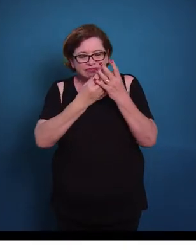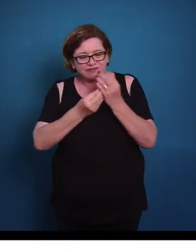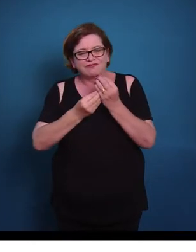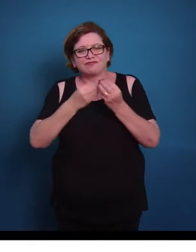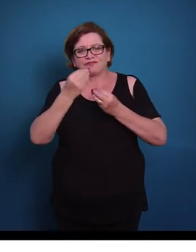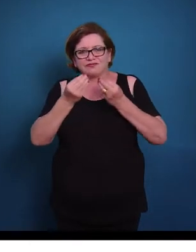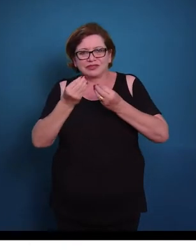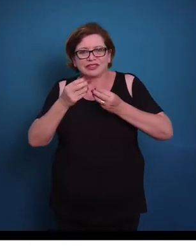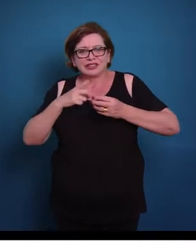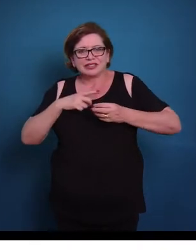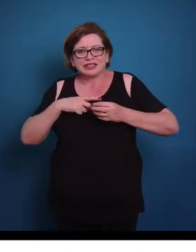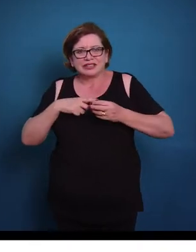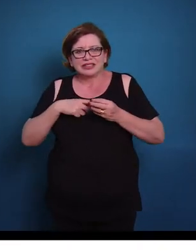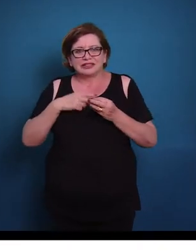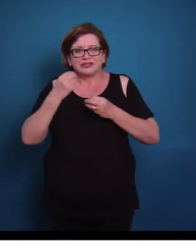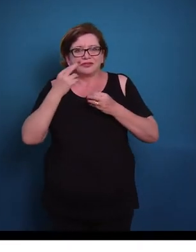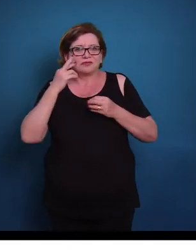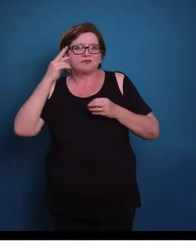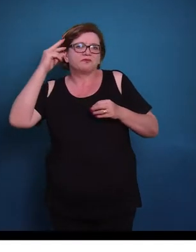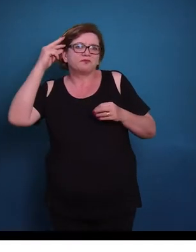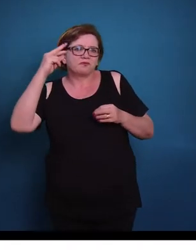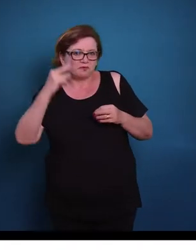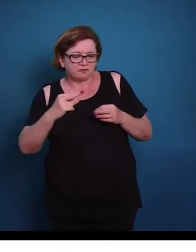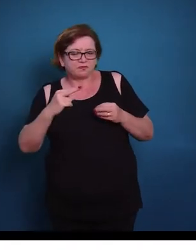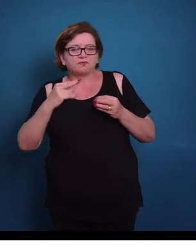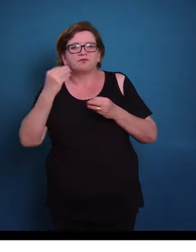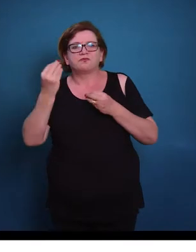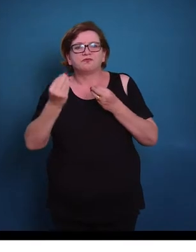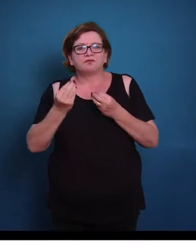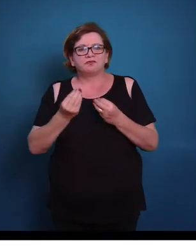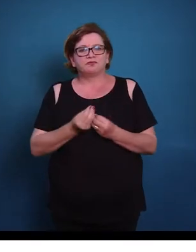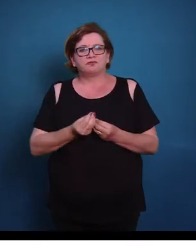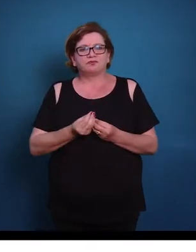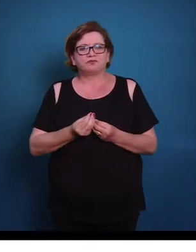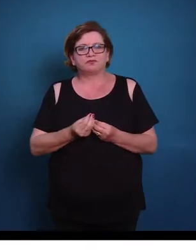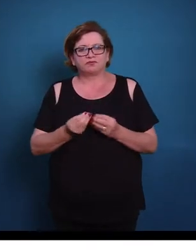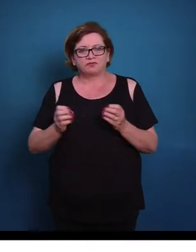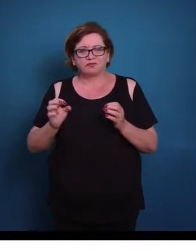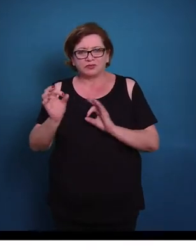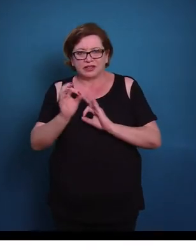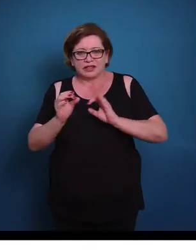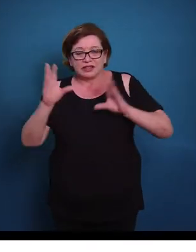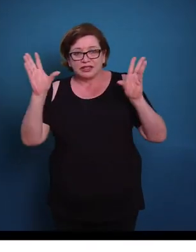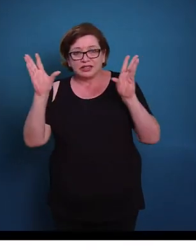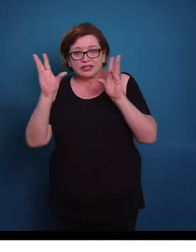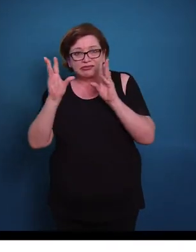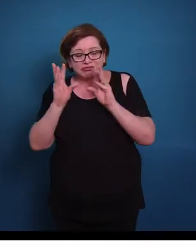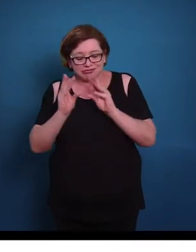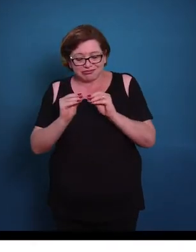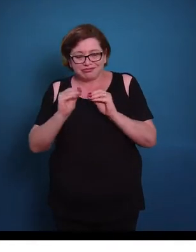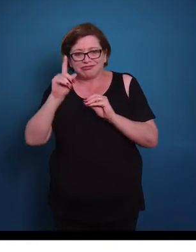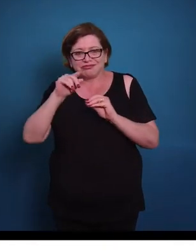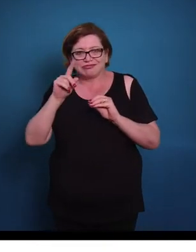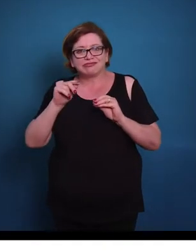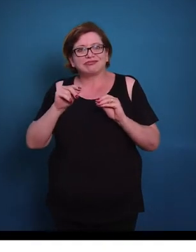musculares, os vários núcleos. E notem que aqui, essa estrutura escura, são